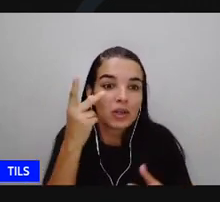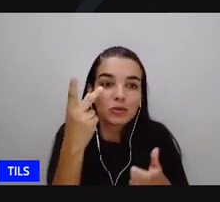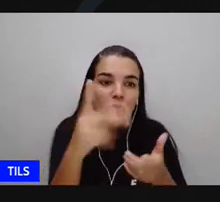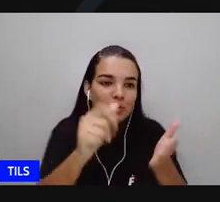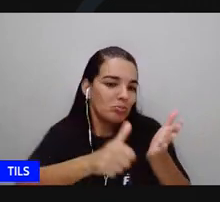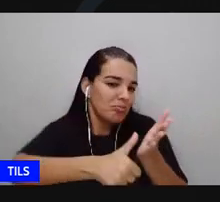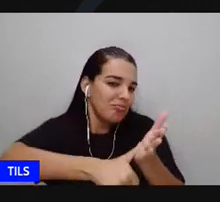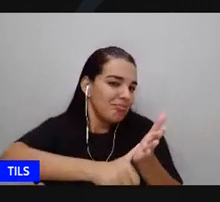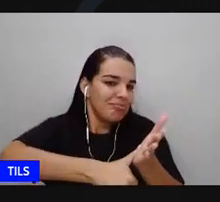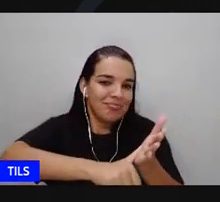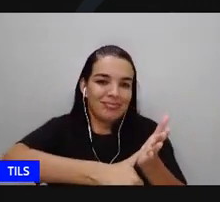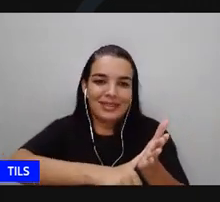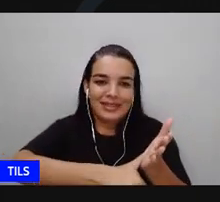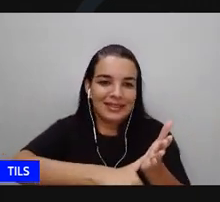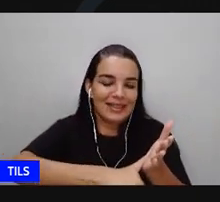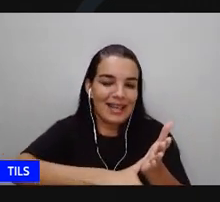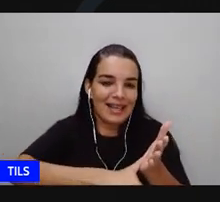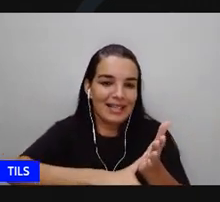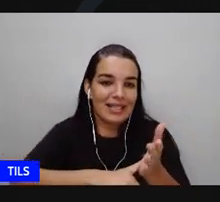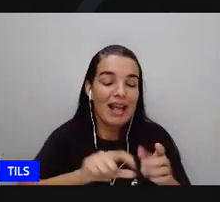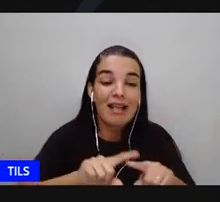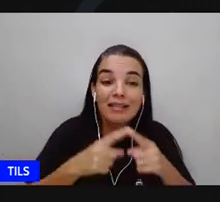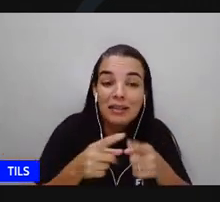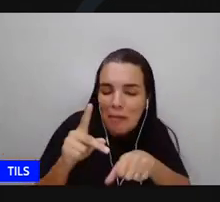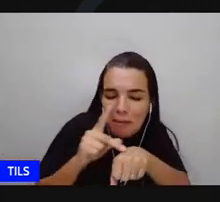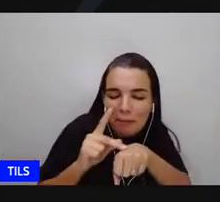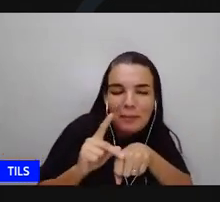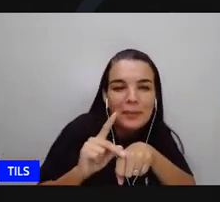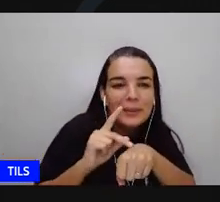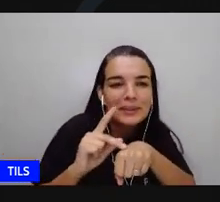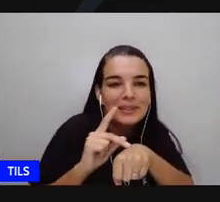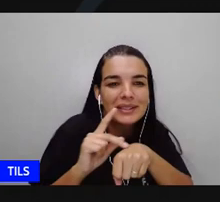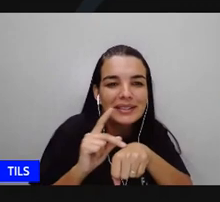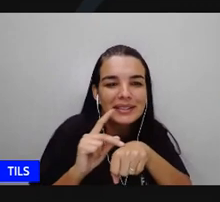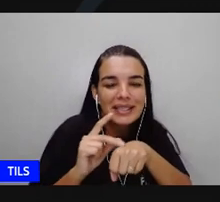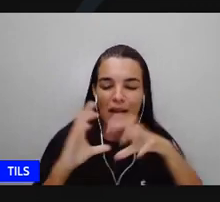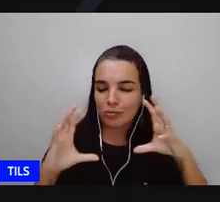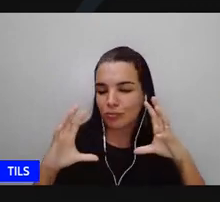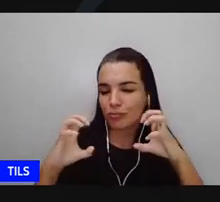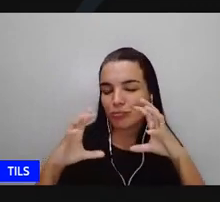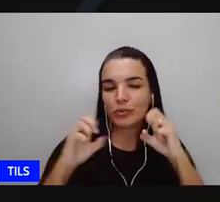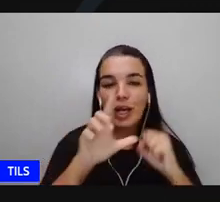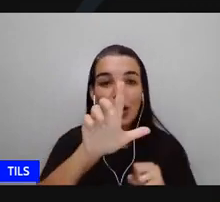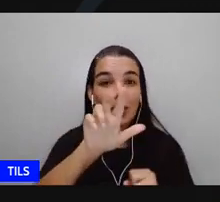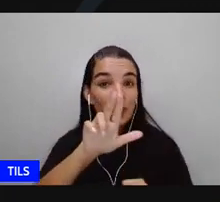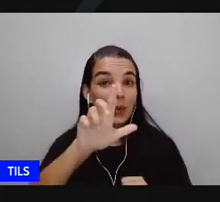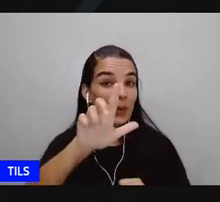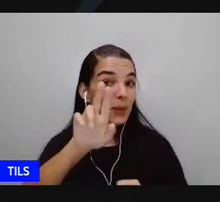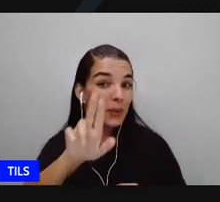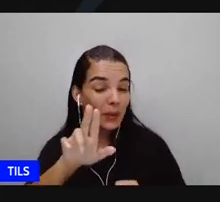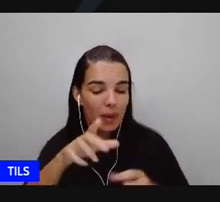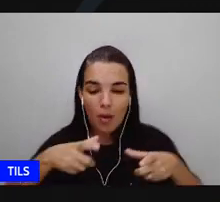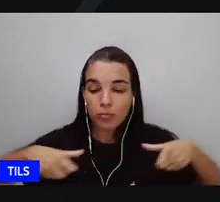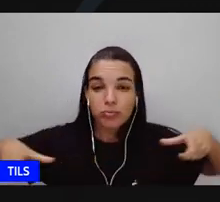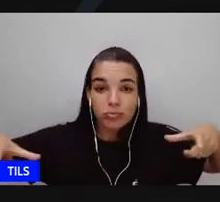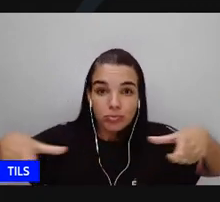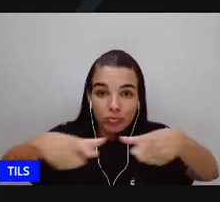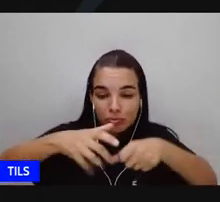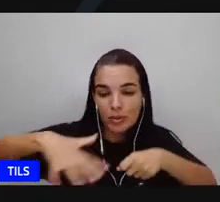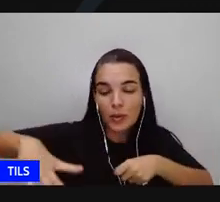betinha pretinha pretinha de neve lulú o espaço infantil